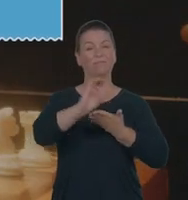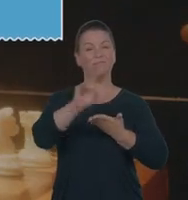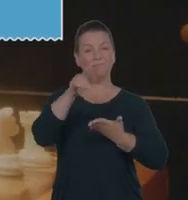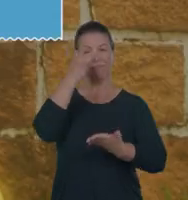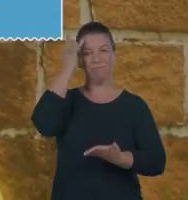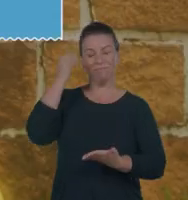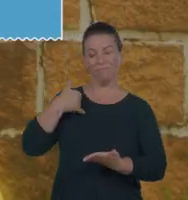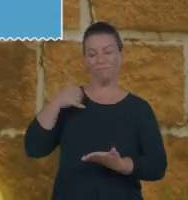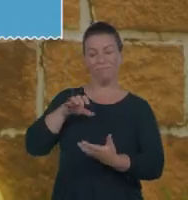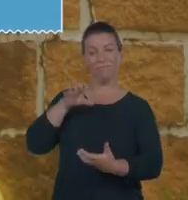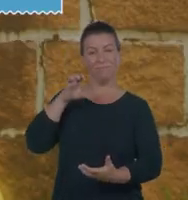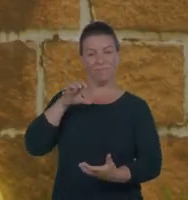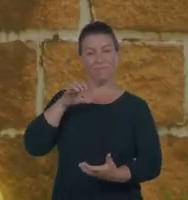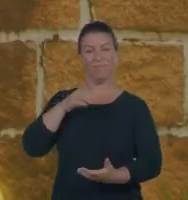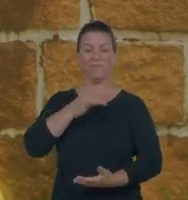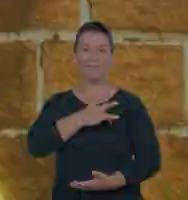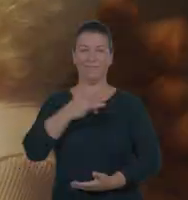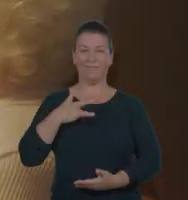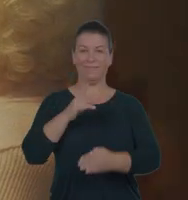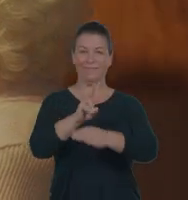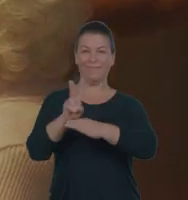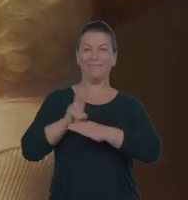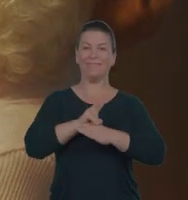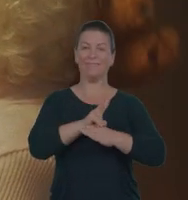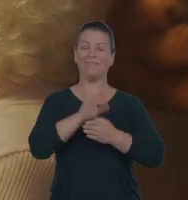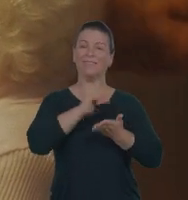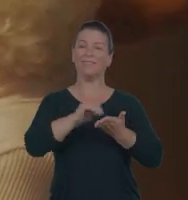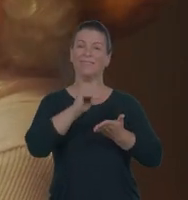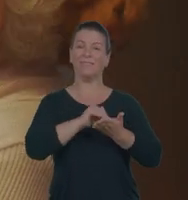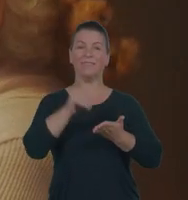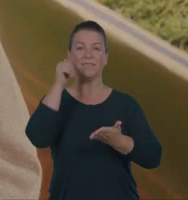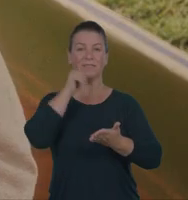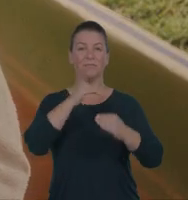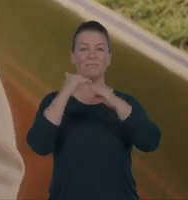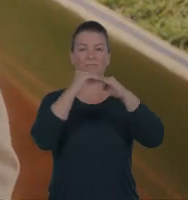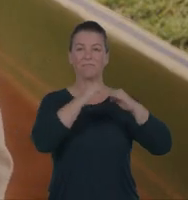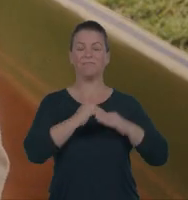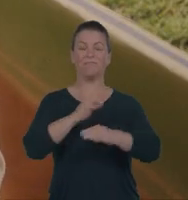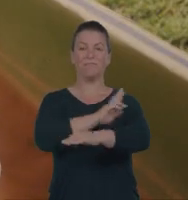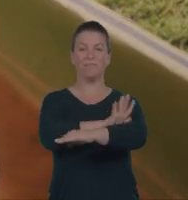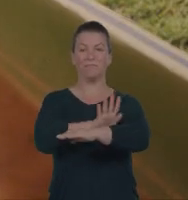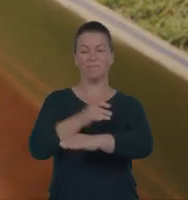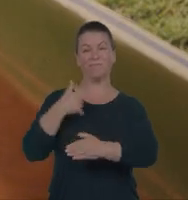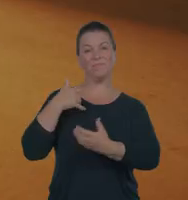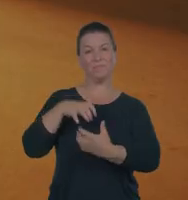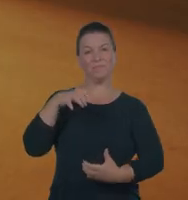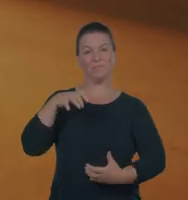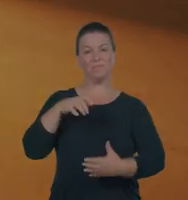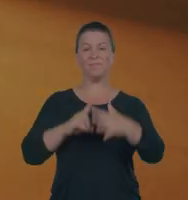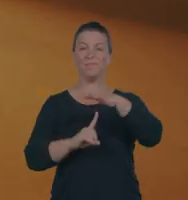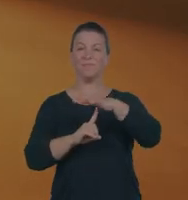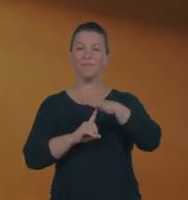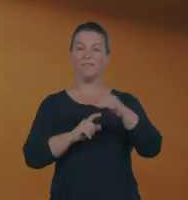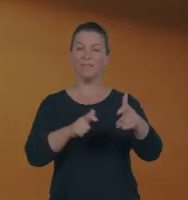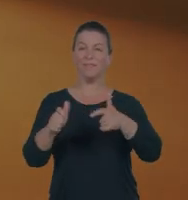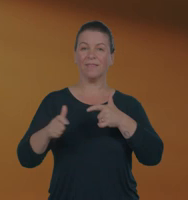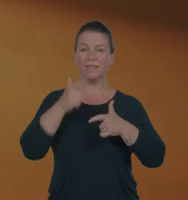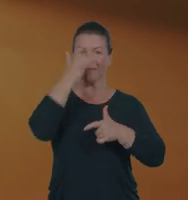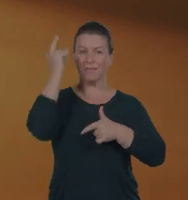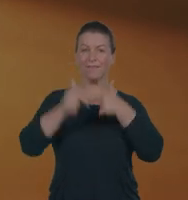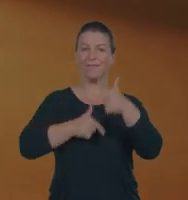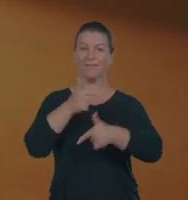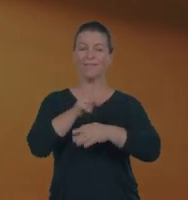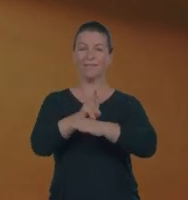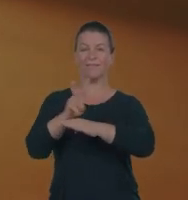destinado à pessoa idosa cuidada. Secretaria da Mulher, Igualdade Racial e Pessoa Idosa. Paraná, terra de